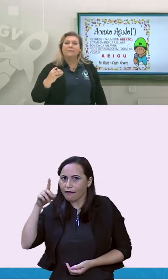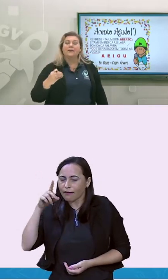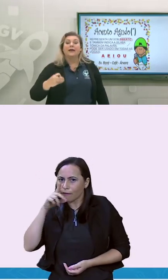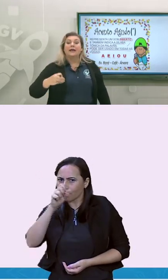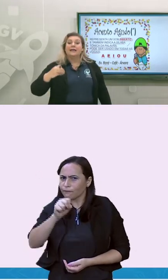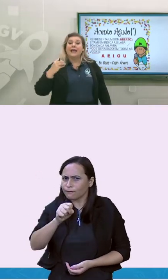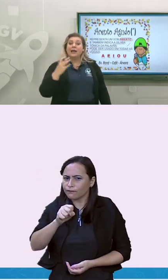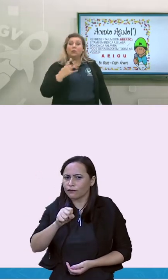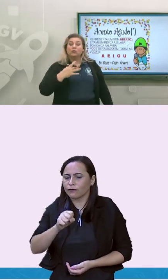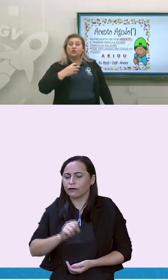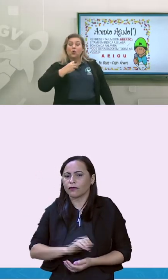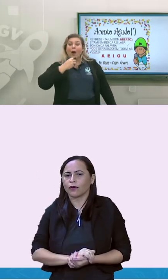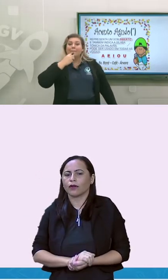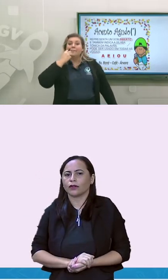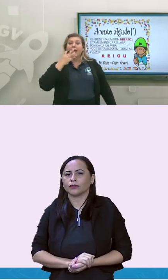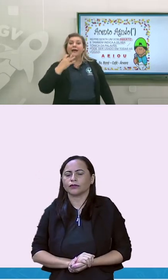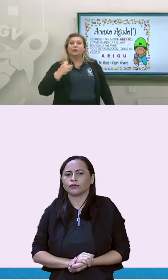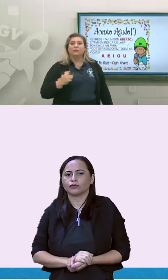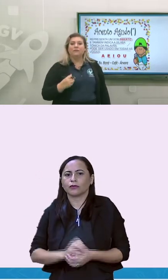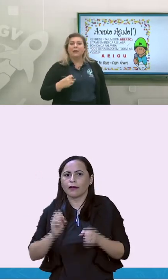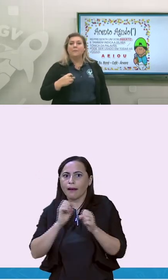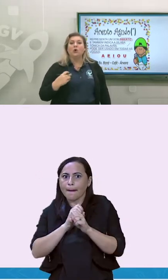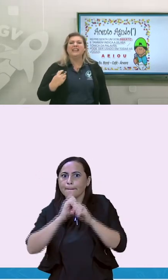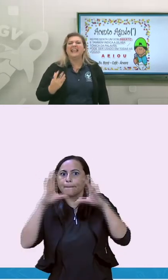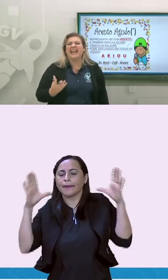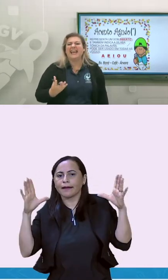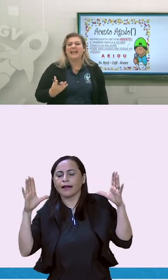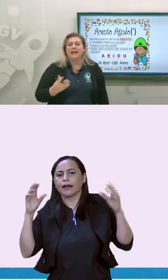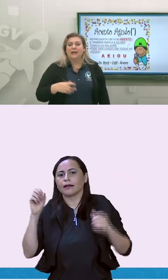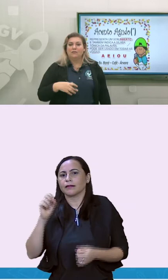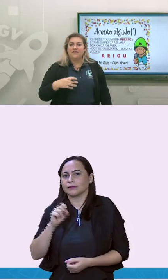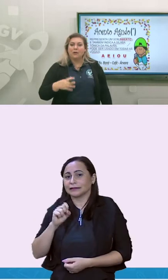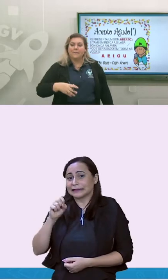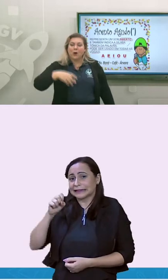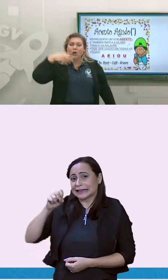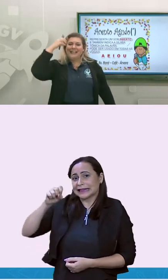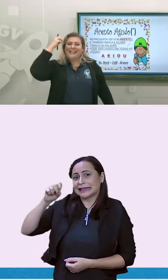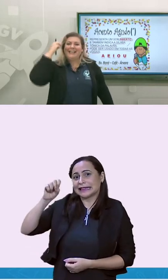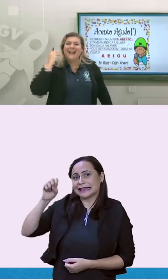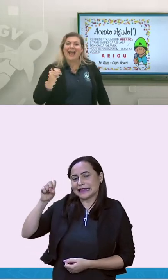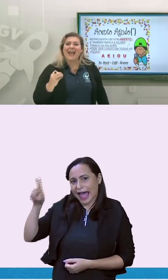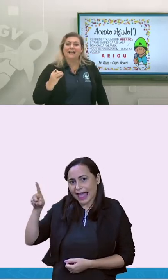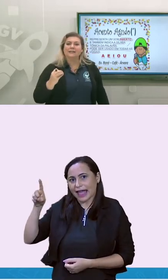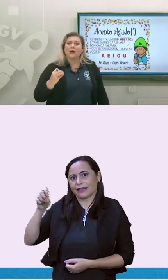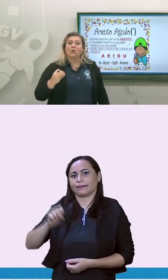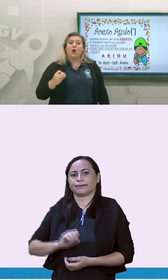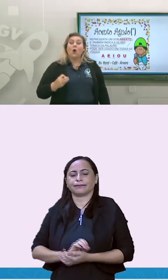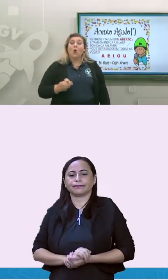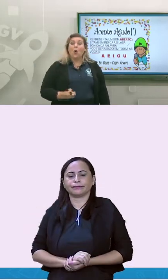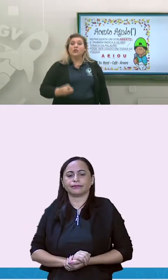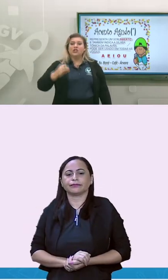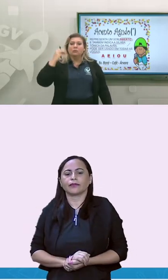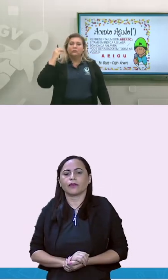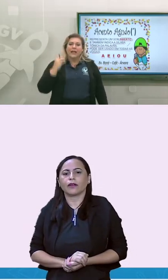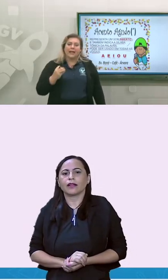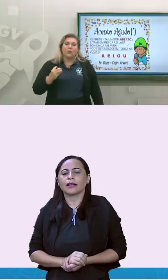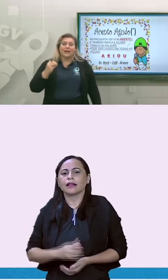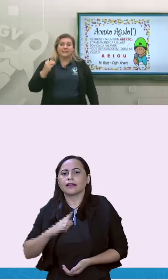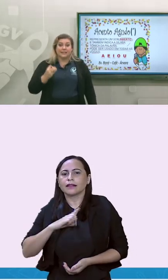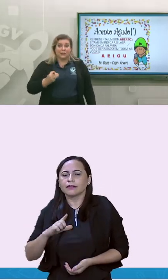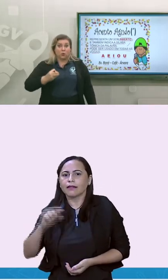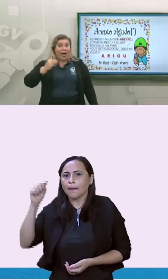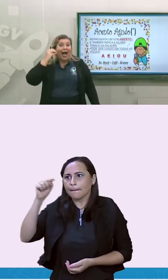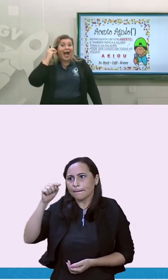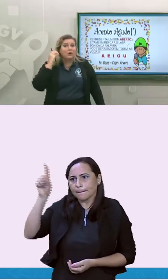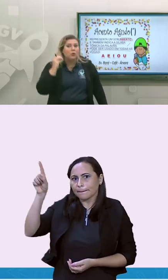firme. E ele é um som aberto. Eu não falo bo, né. Eu falo bo, né. Então, onde eu tenho